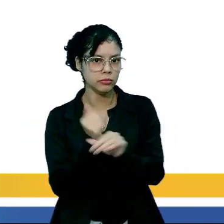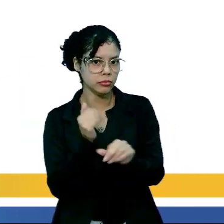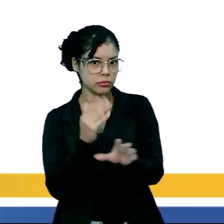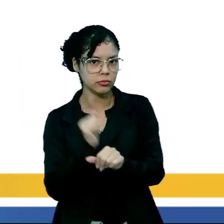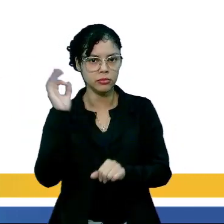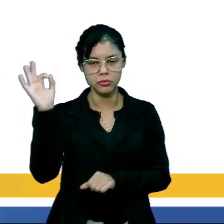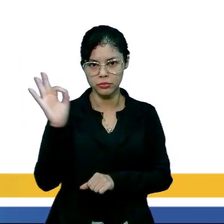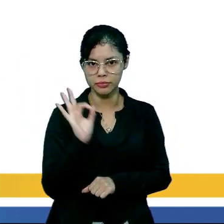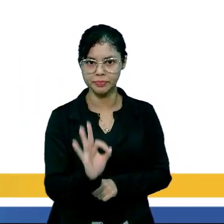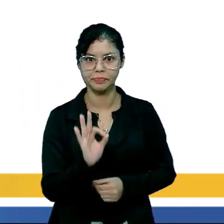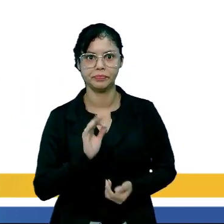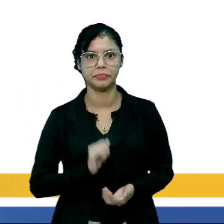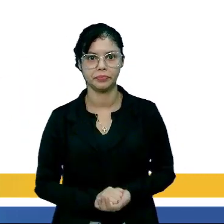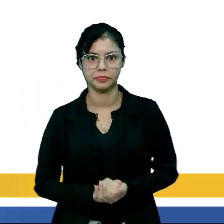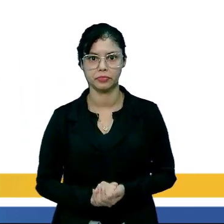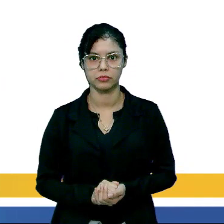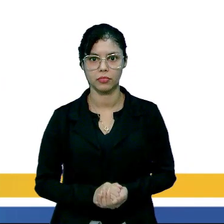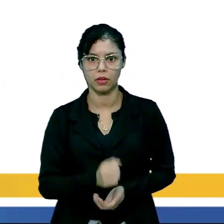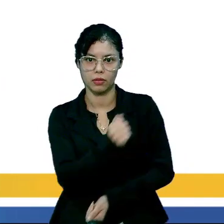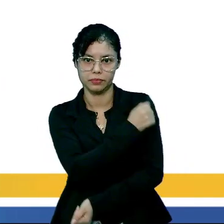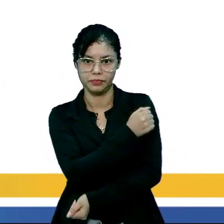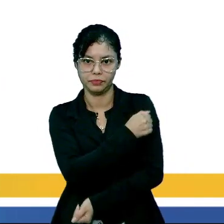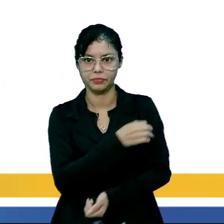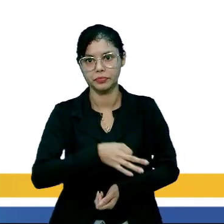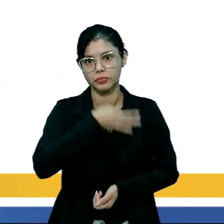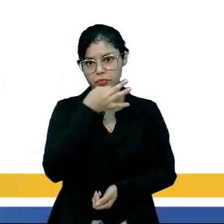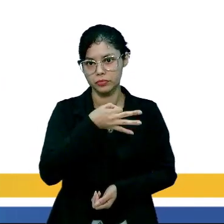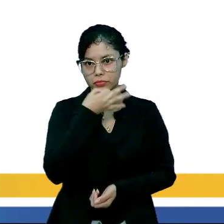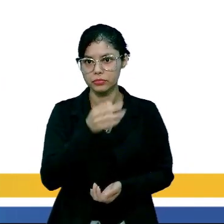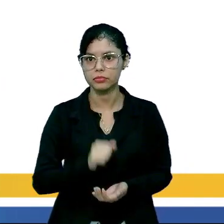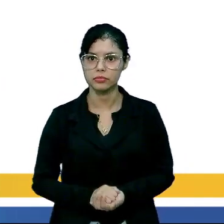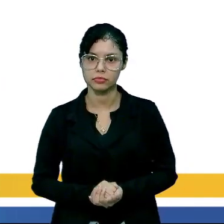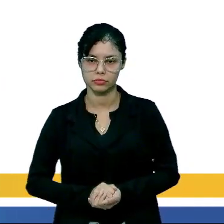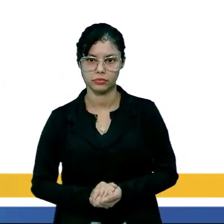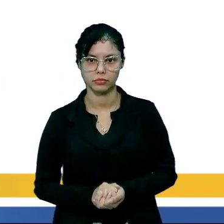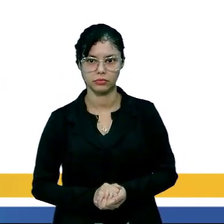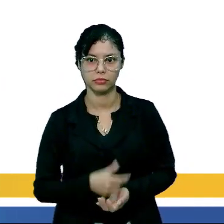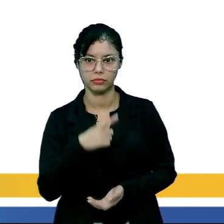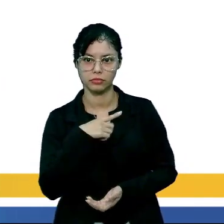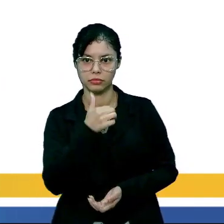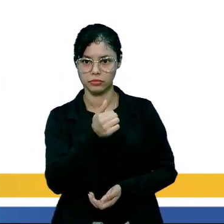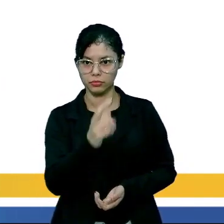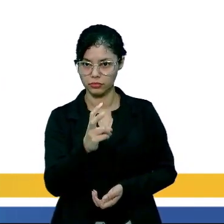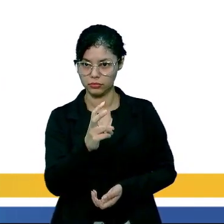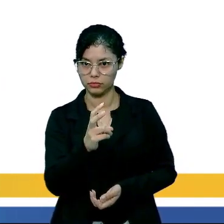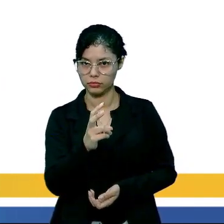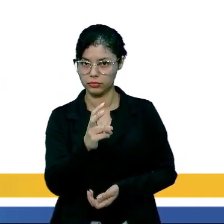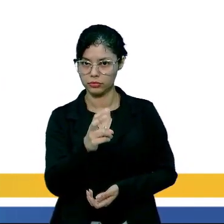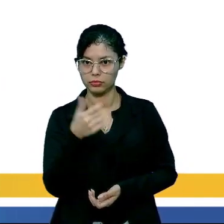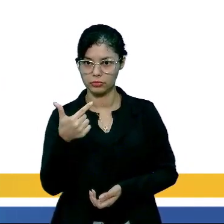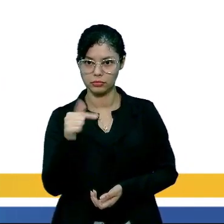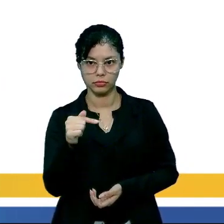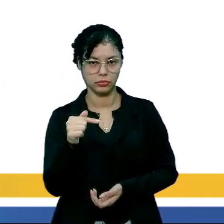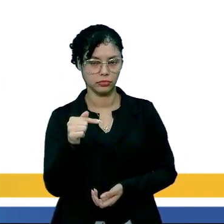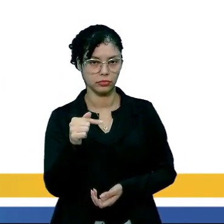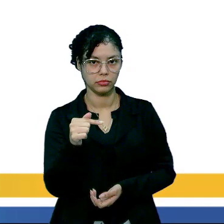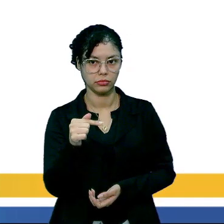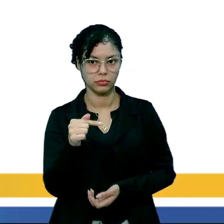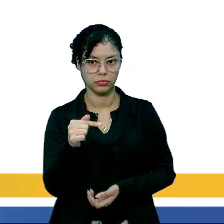Adicionando as porcentagens dos alunos que opinaram, obtemos 15